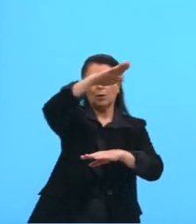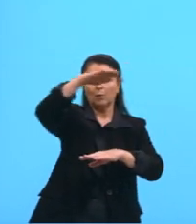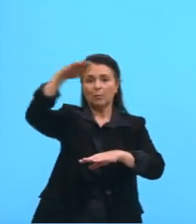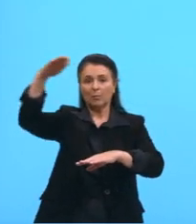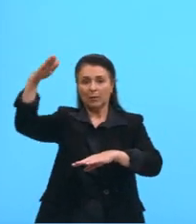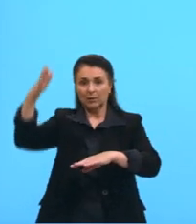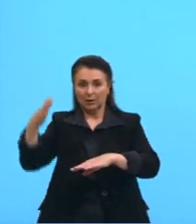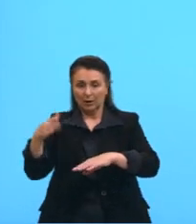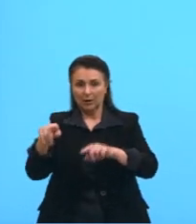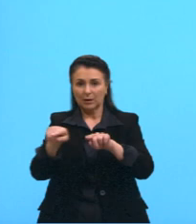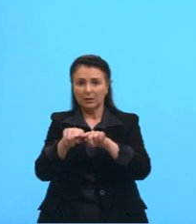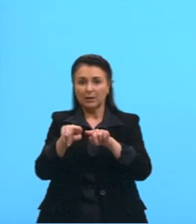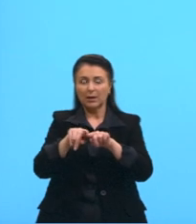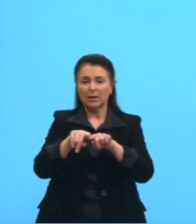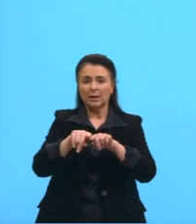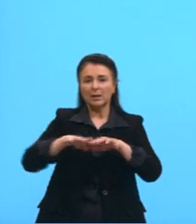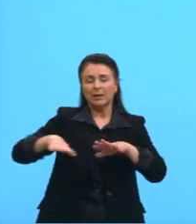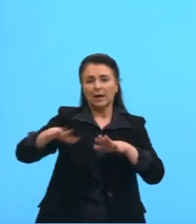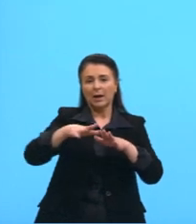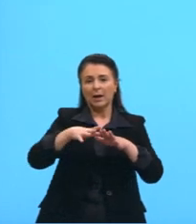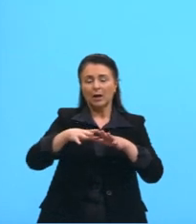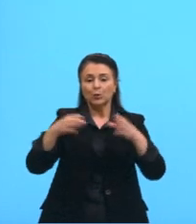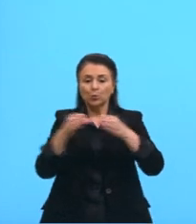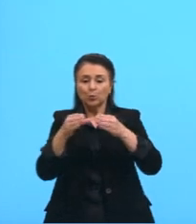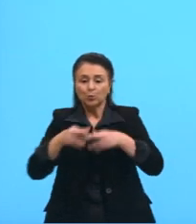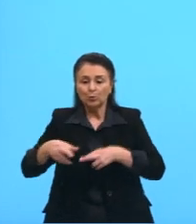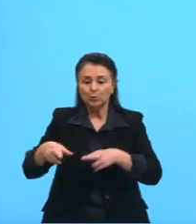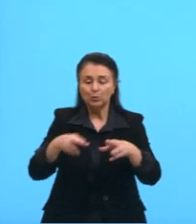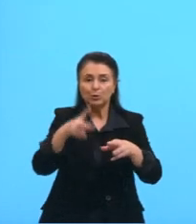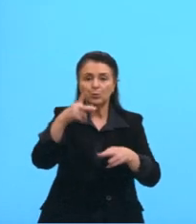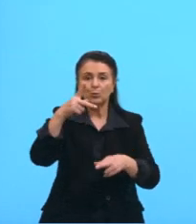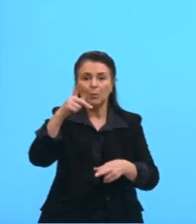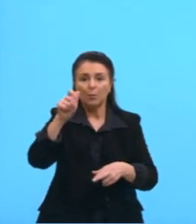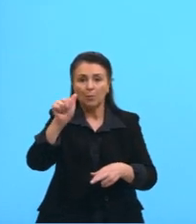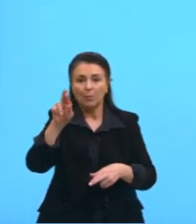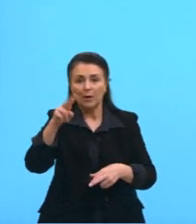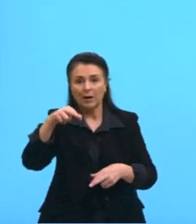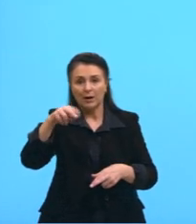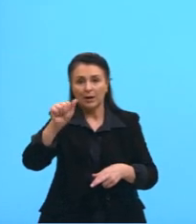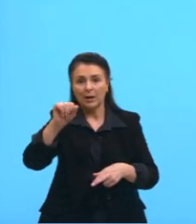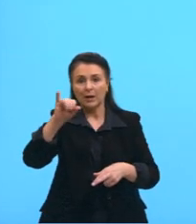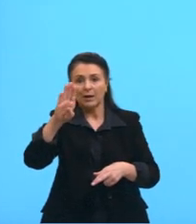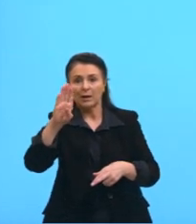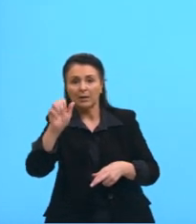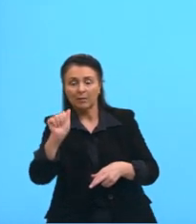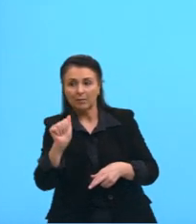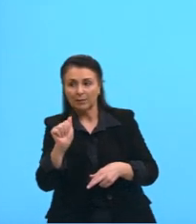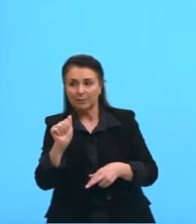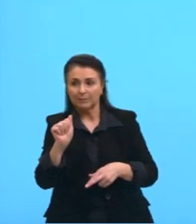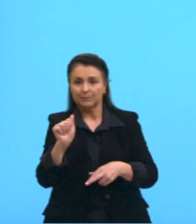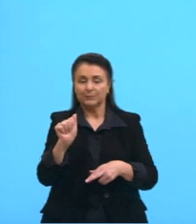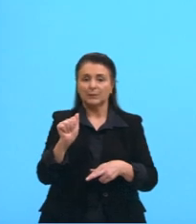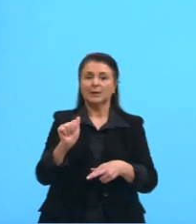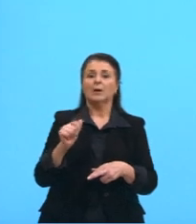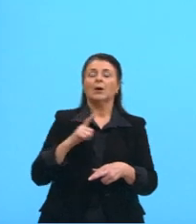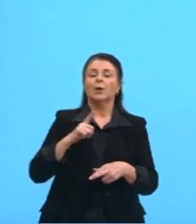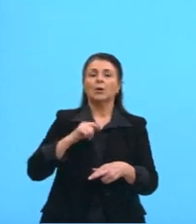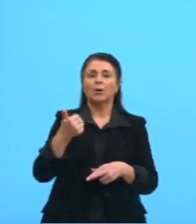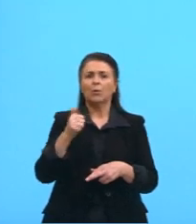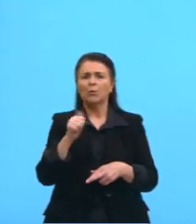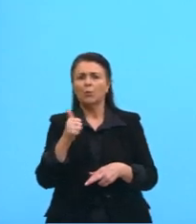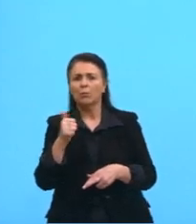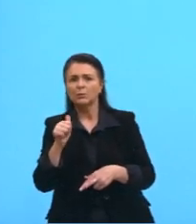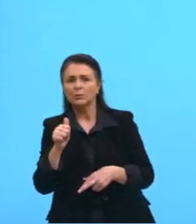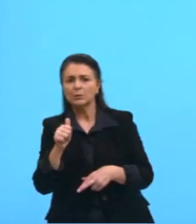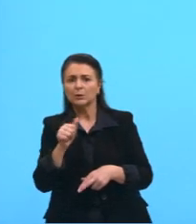bacia do Parnaíba. Então, a gente já sabe, está na região do Vale do Parnaíba, então ele vai chamar disso aí. Olha o onze aqui, ó,